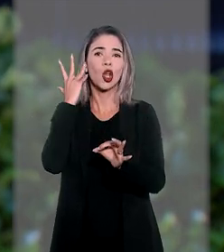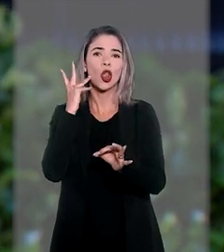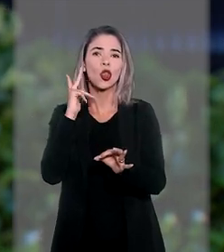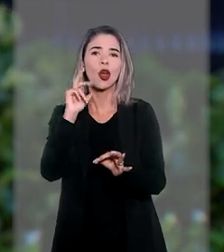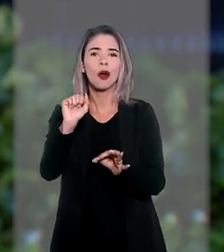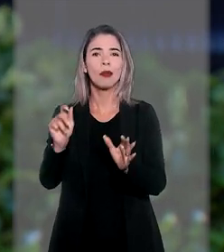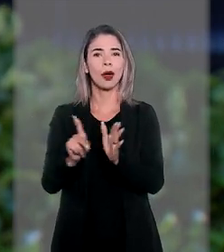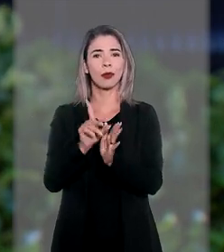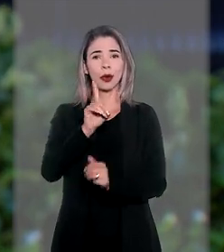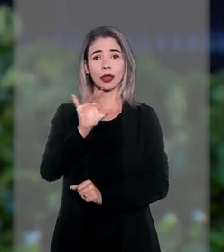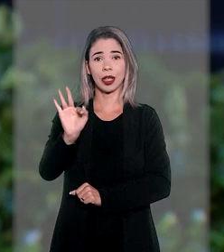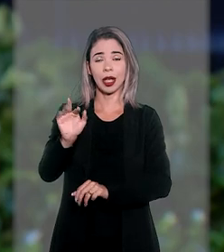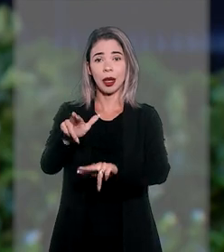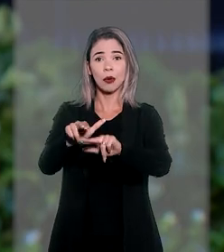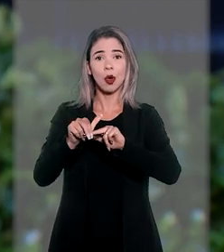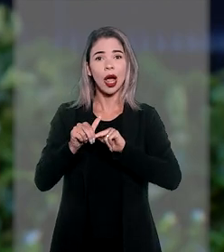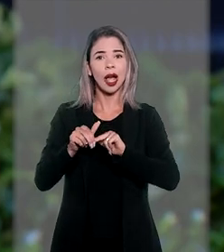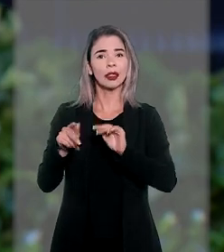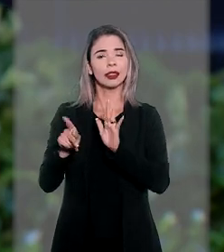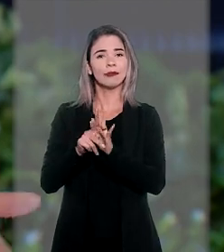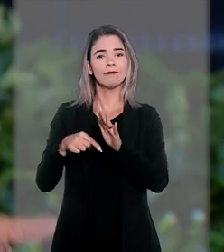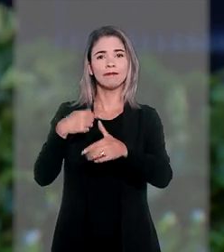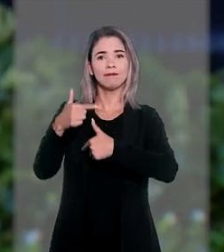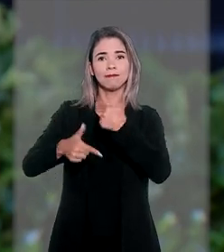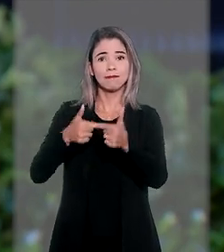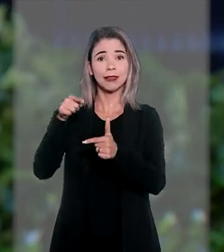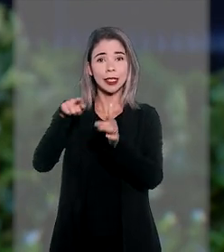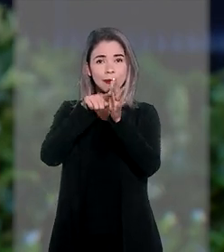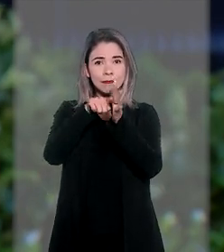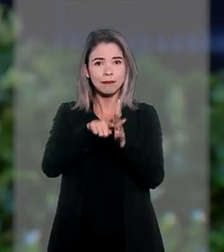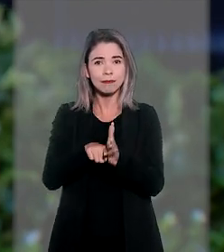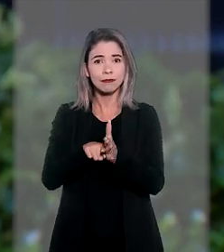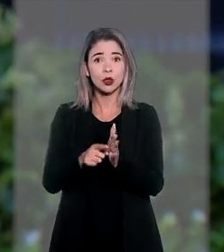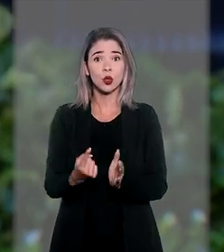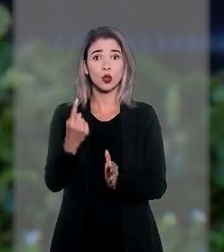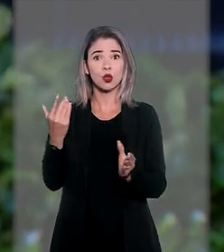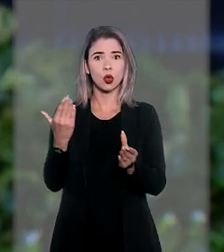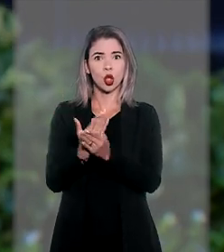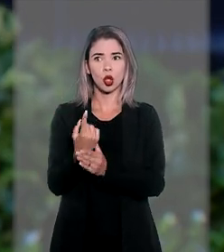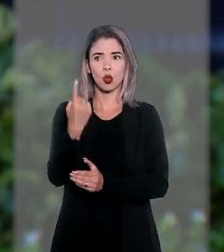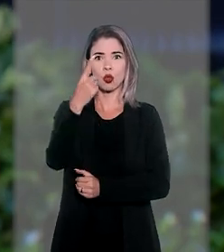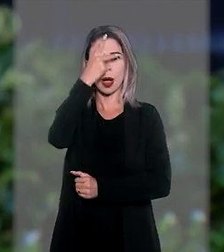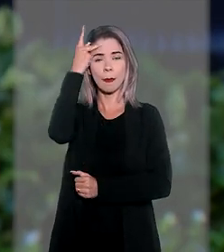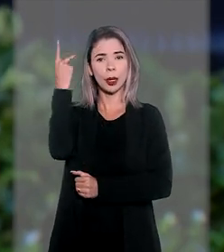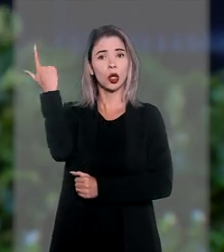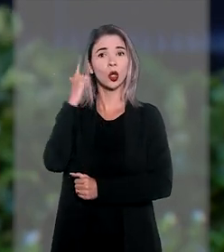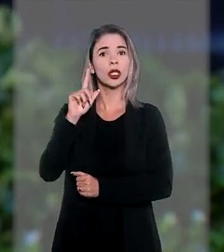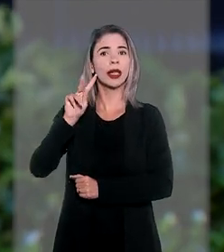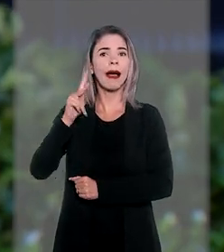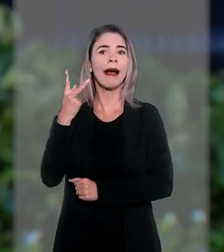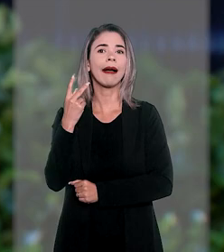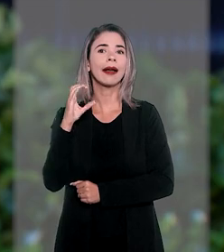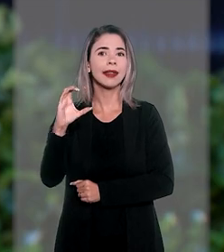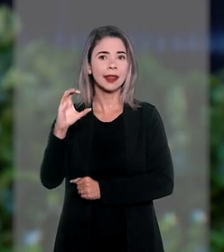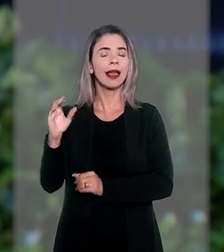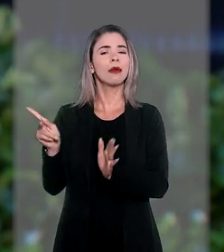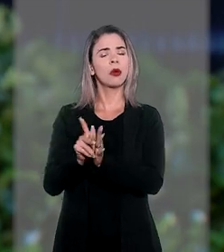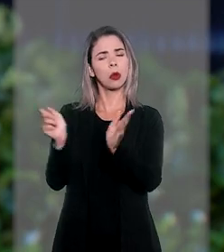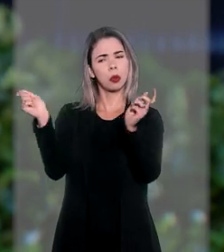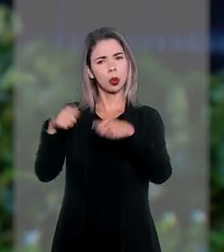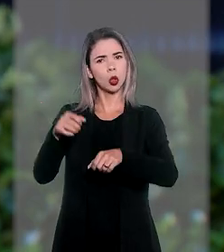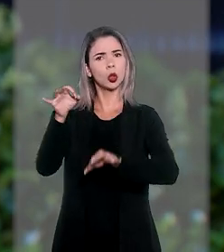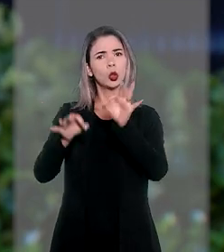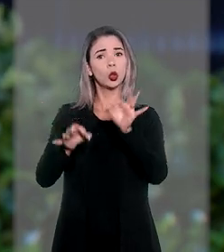em decorrência da operação. Em um desses processos, após um dos réus ter obtido o reconhecimento da